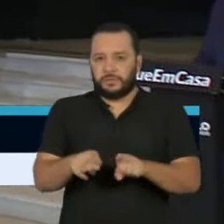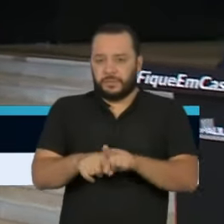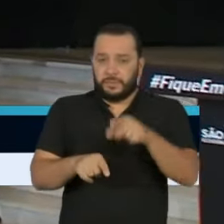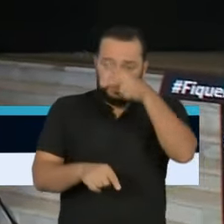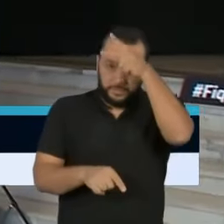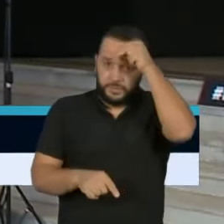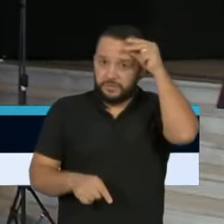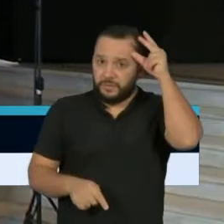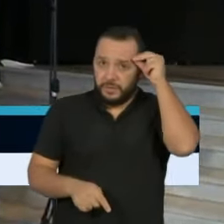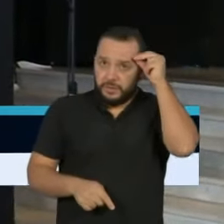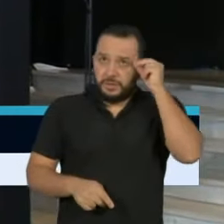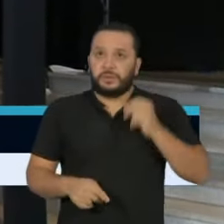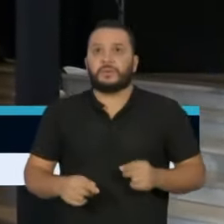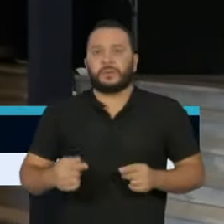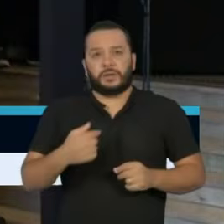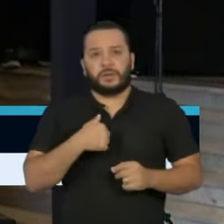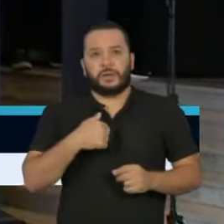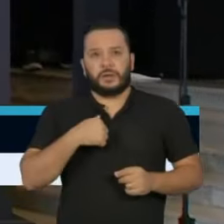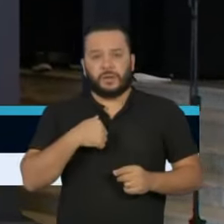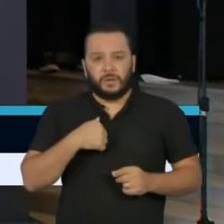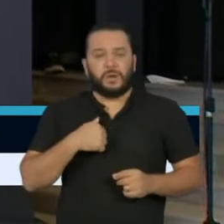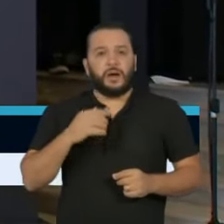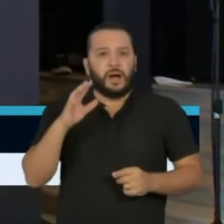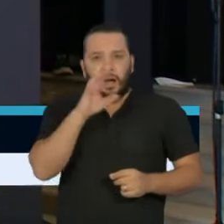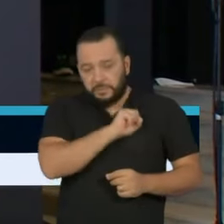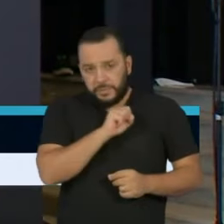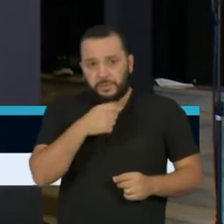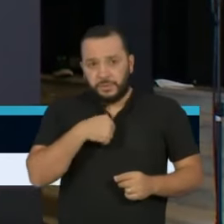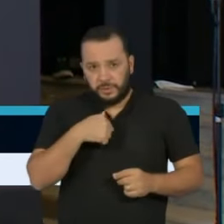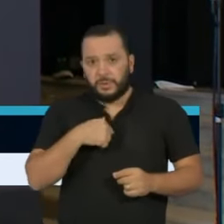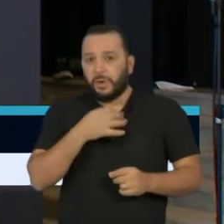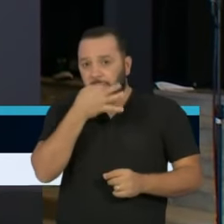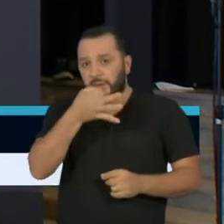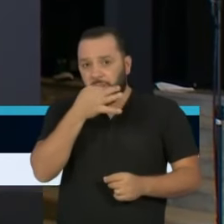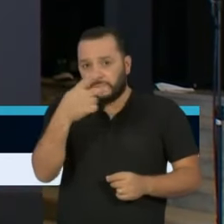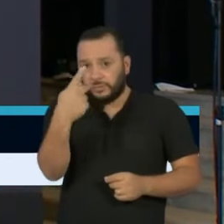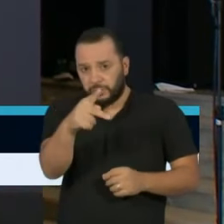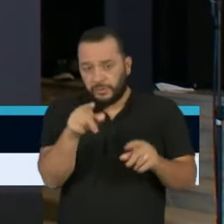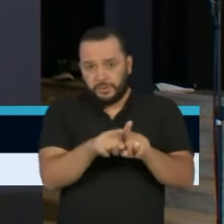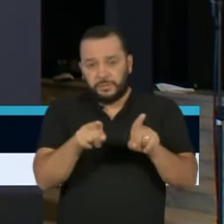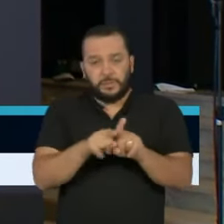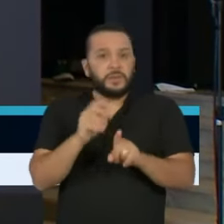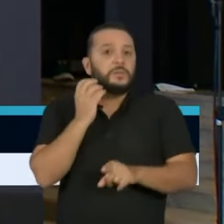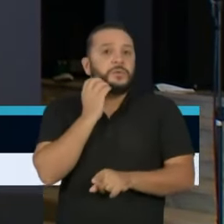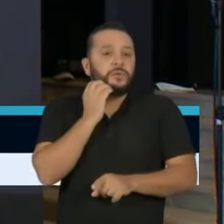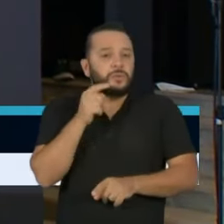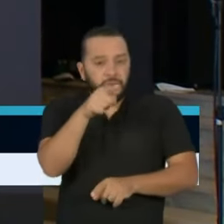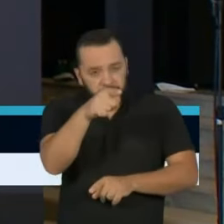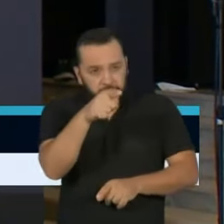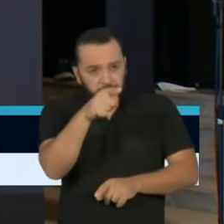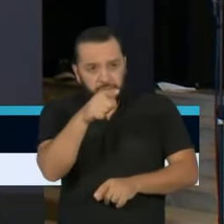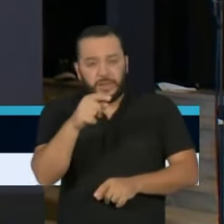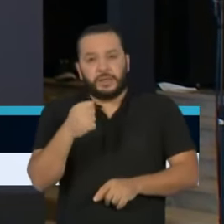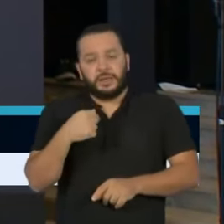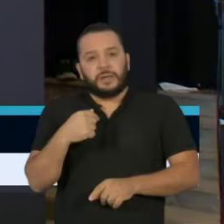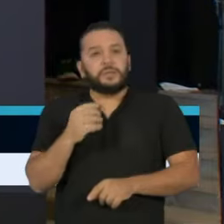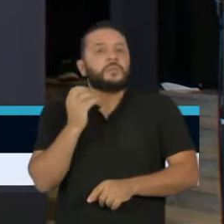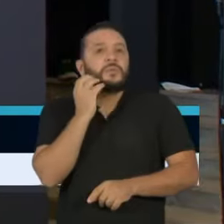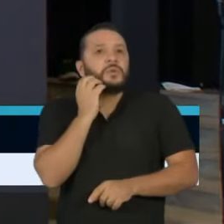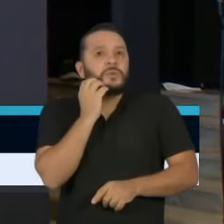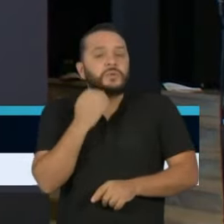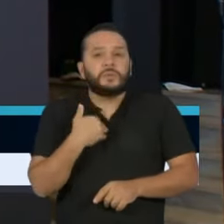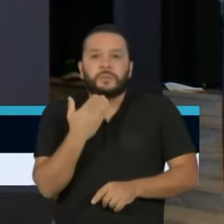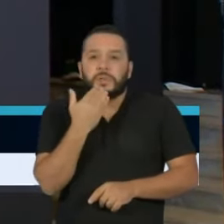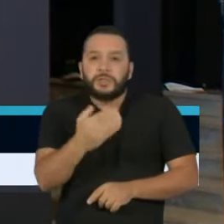começar, eu quero uma palavrinha do senhor e também do prefeito Bruno Covas. Com o prefeito, eu queria pedir,